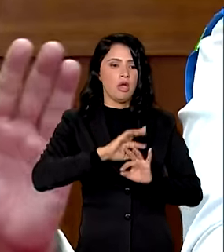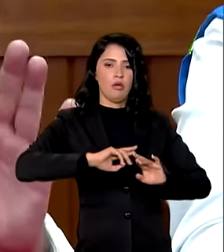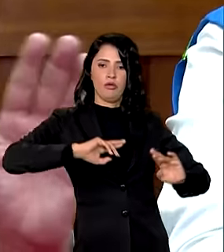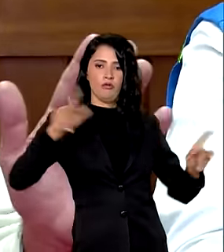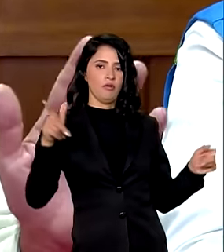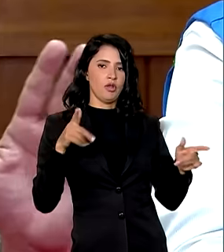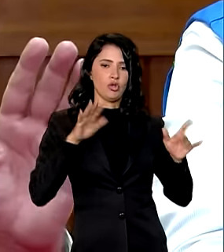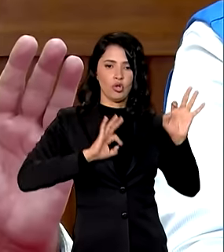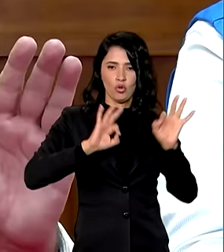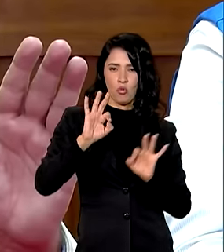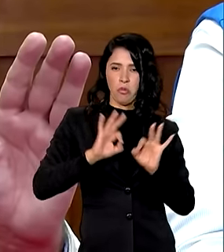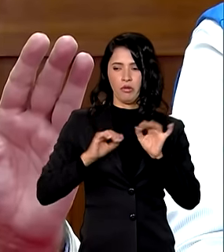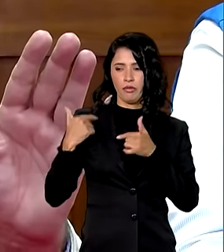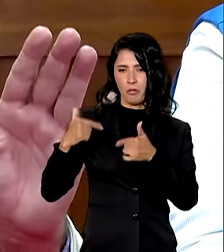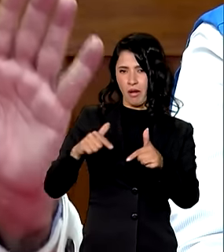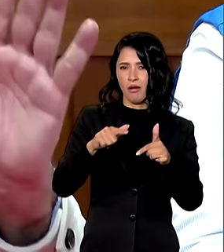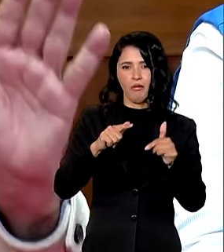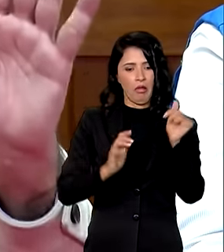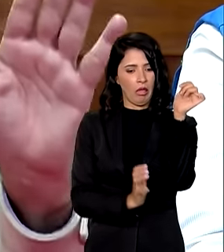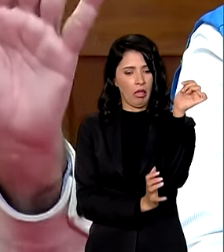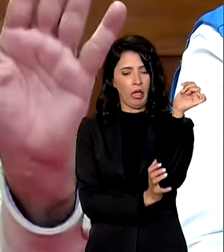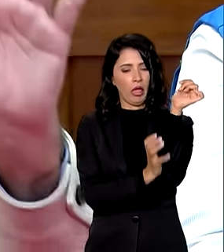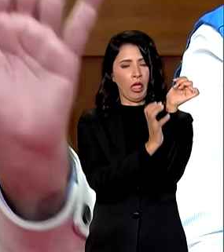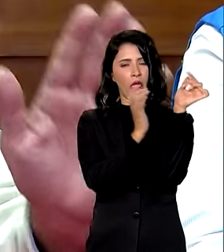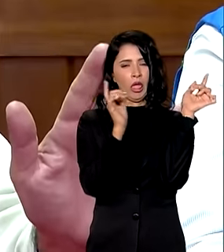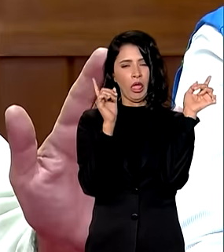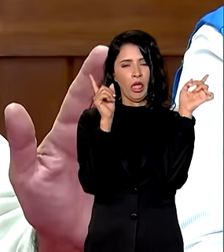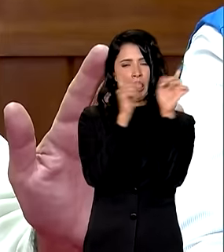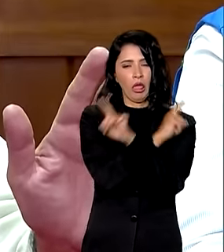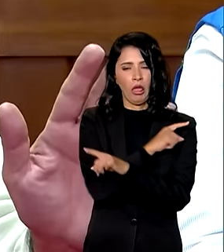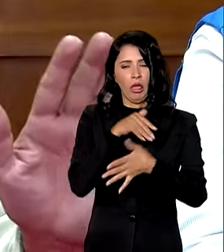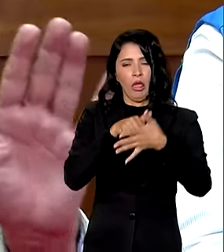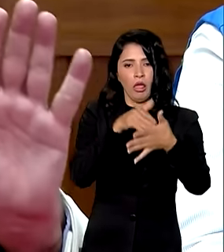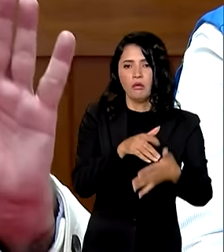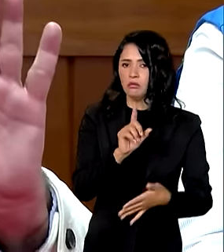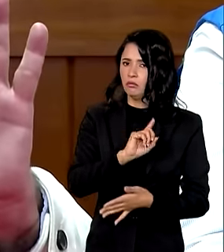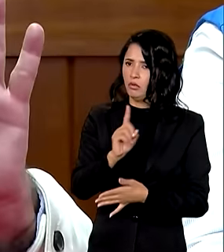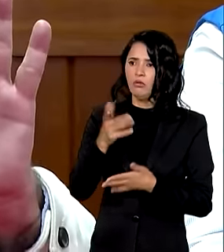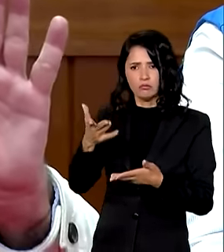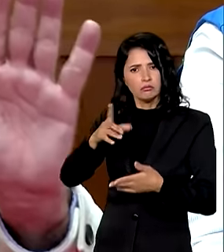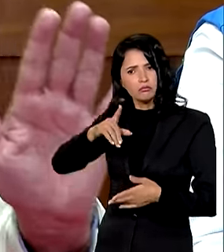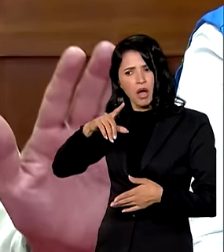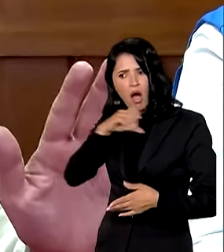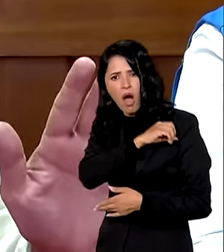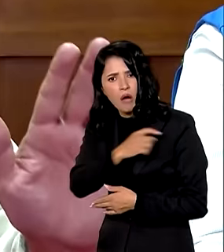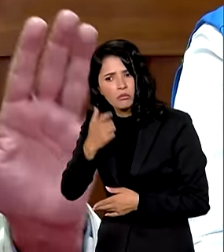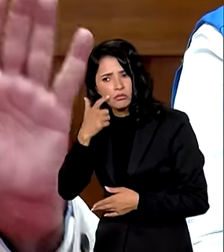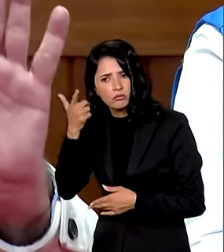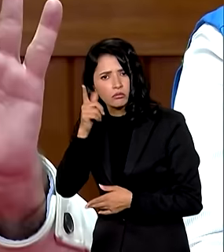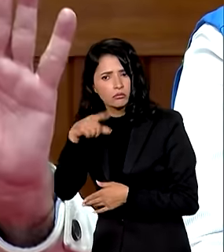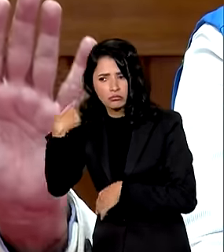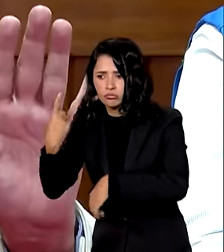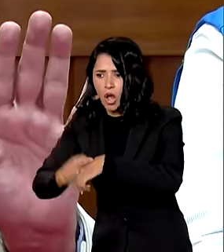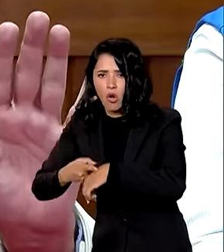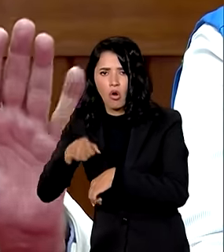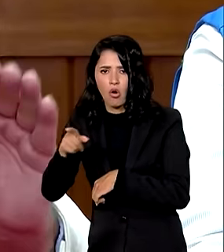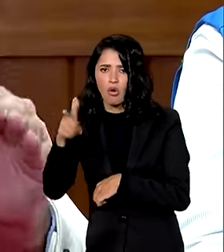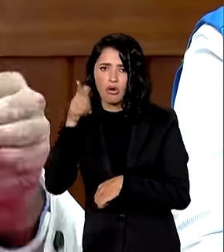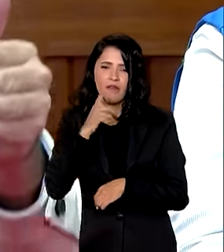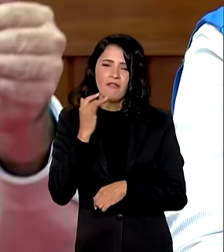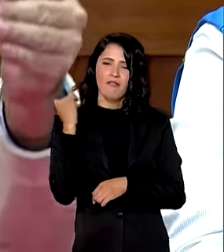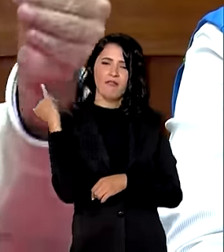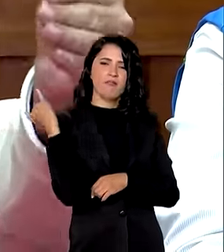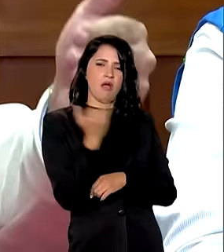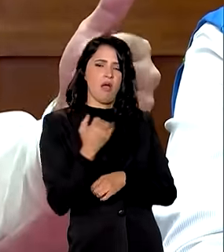existe burocracia nenhuma exatamente essa é a finalidade para que a gente não diga